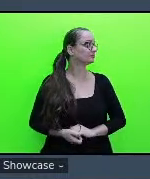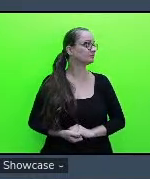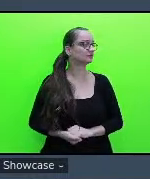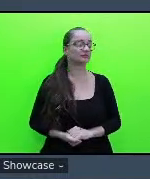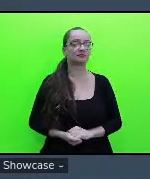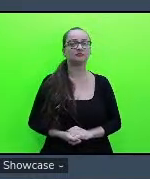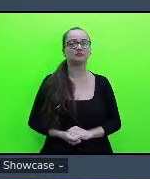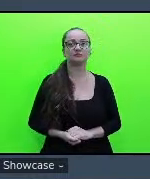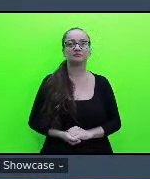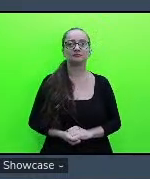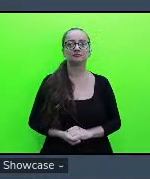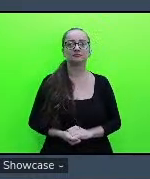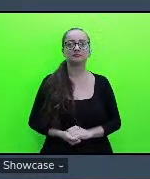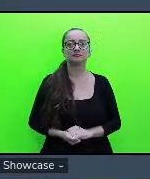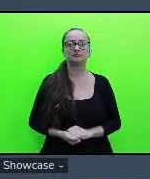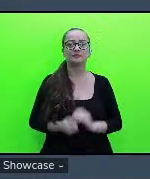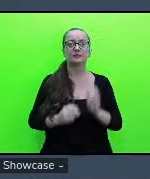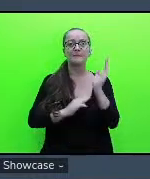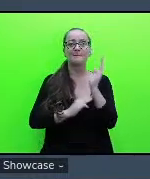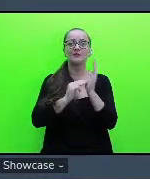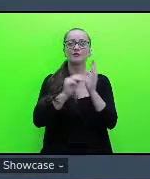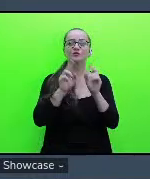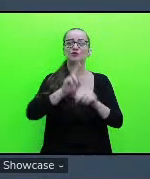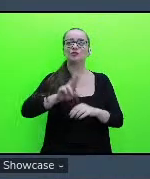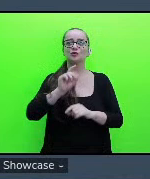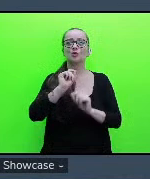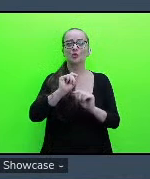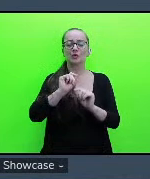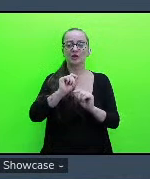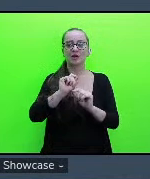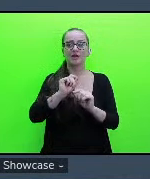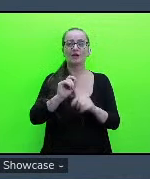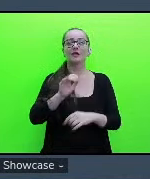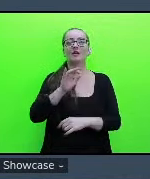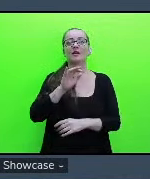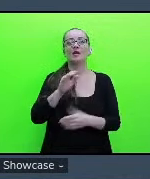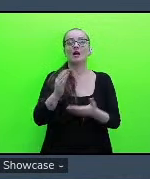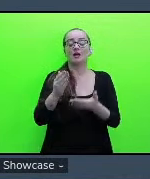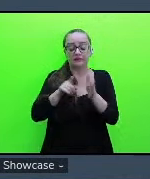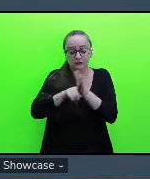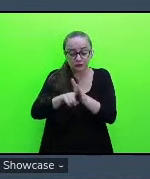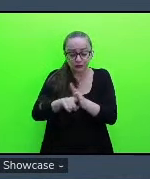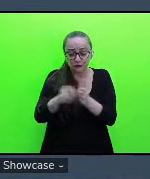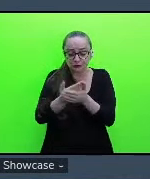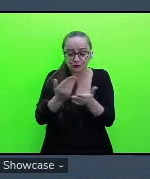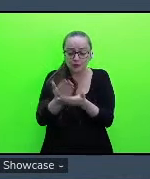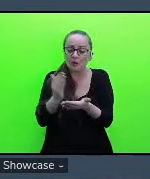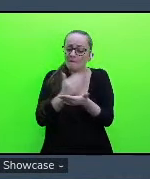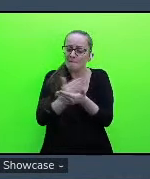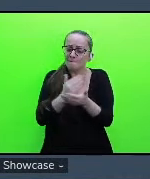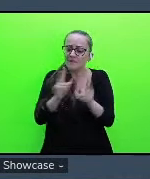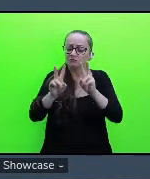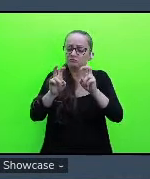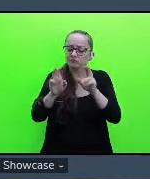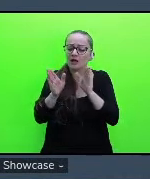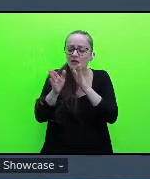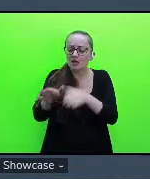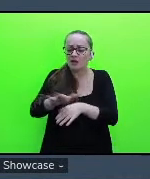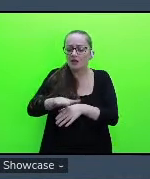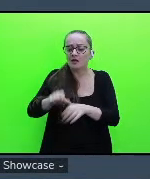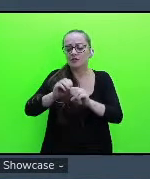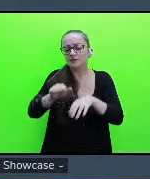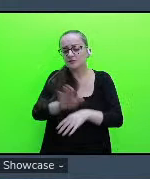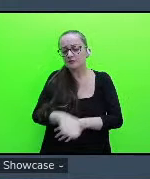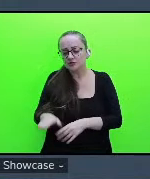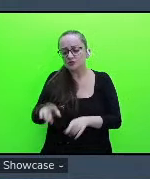a metodologia que nós usamos foi um estudo bibliográfico sobre as especificidades da educação infantil e